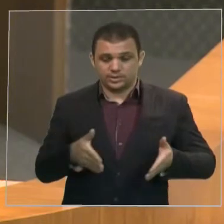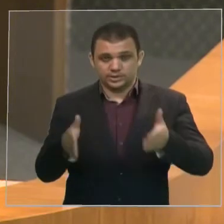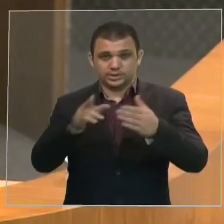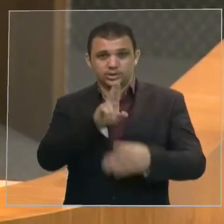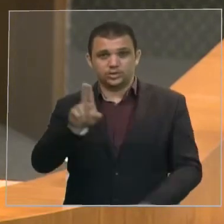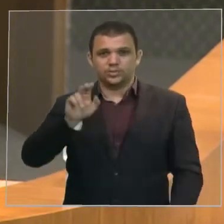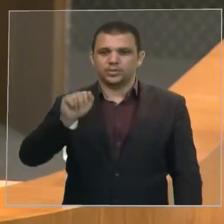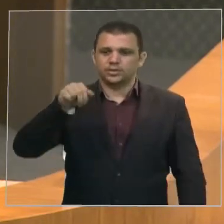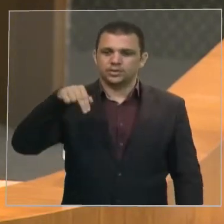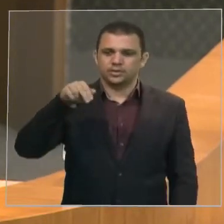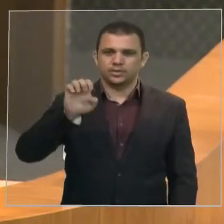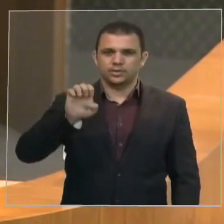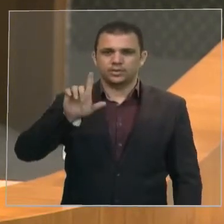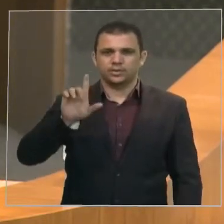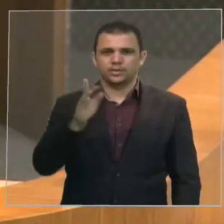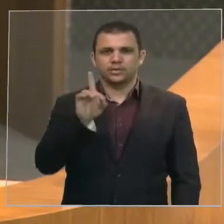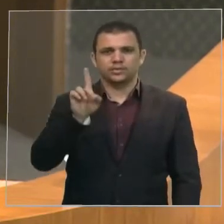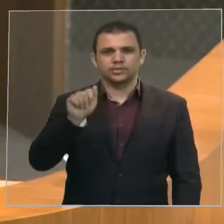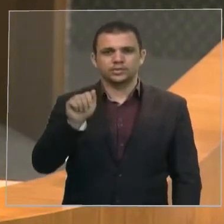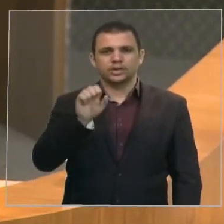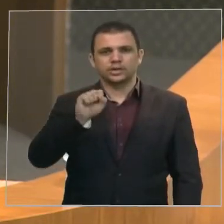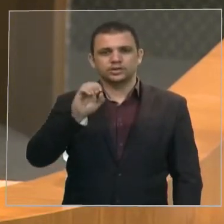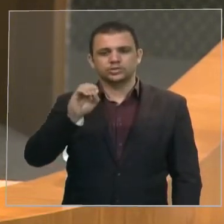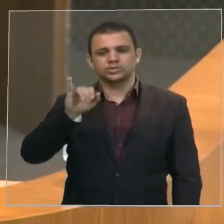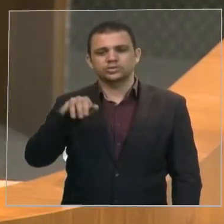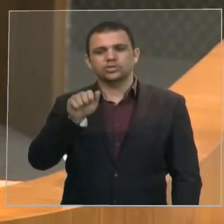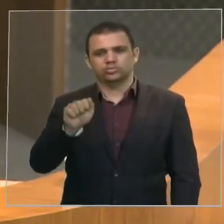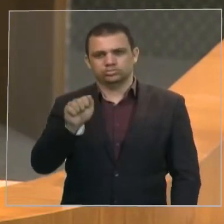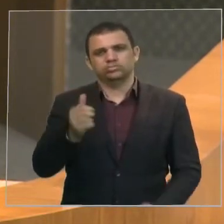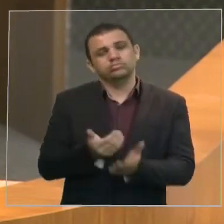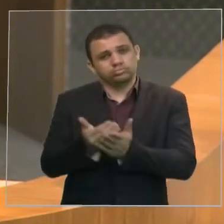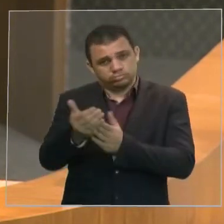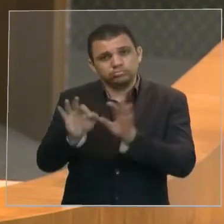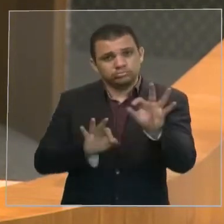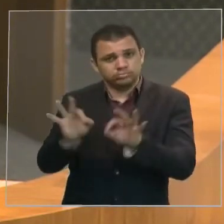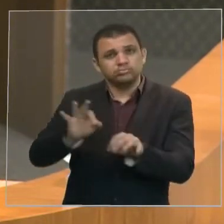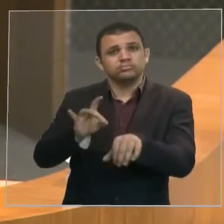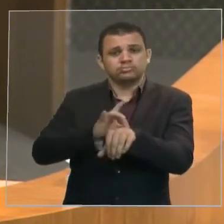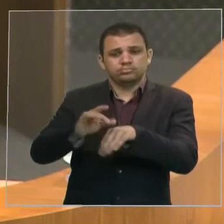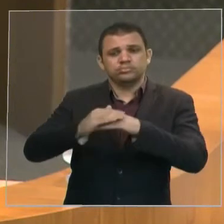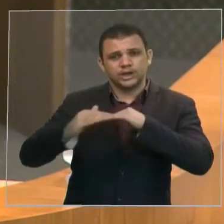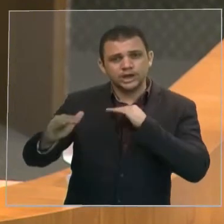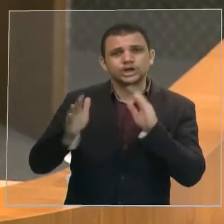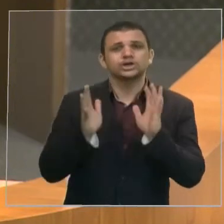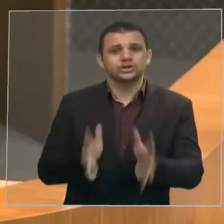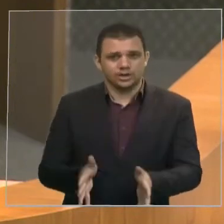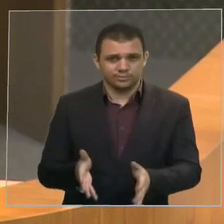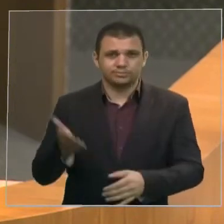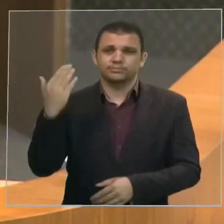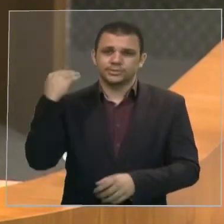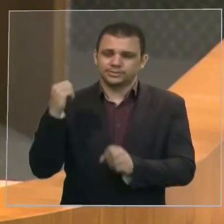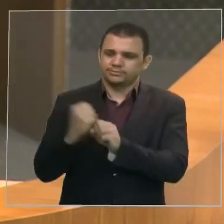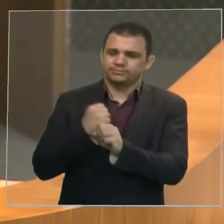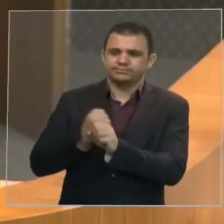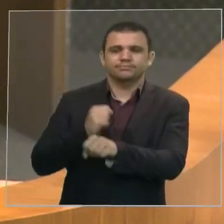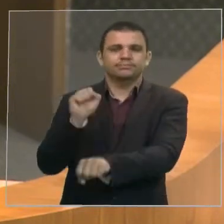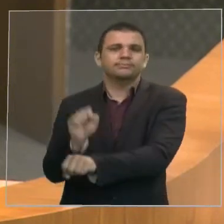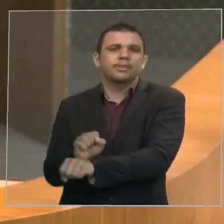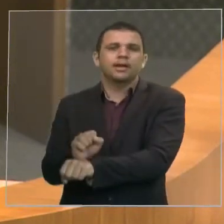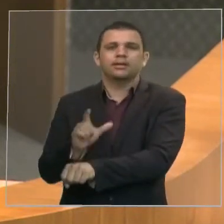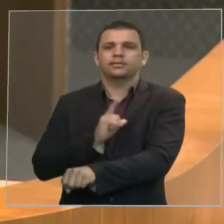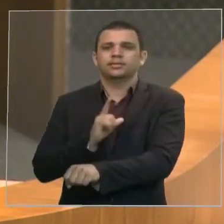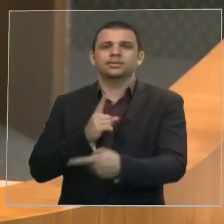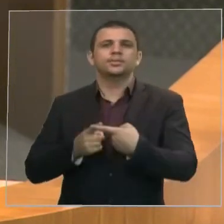Já iniciou a pavimentação. As obras estavam paradas, inclusive em função das